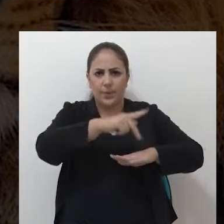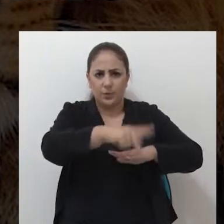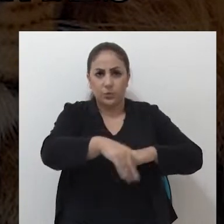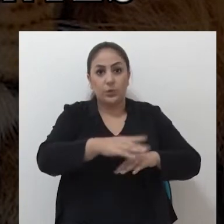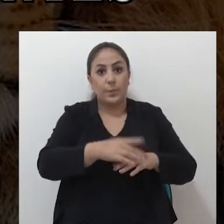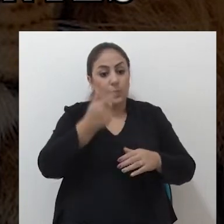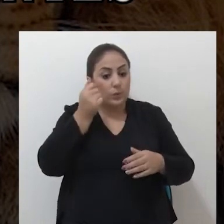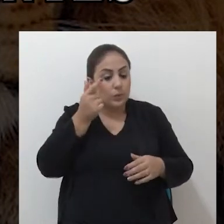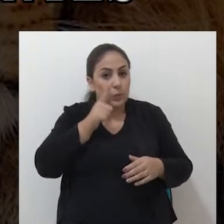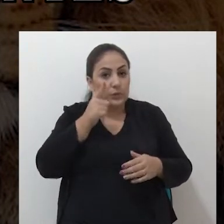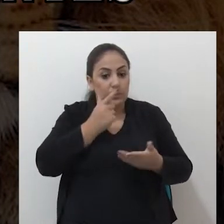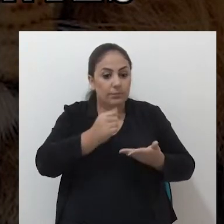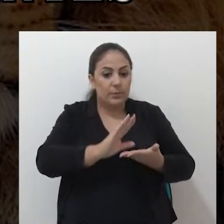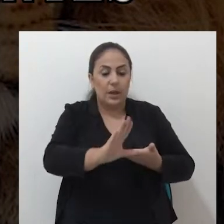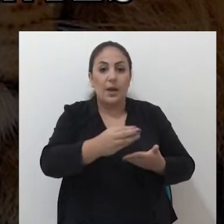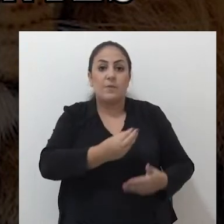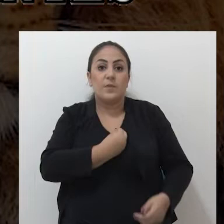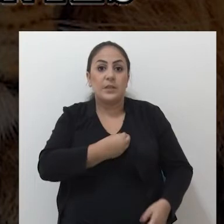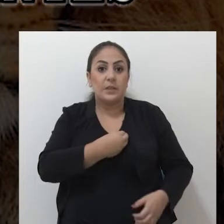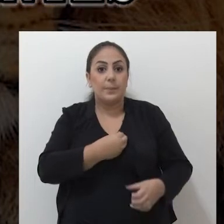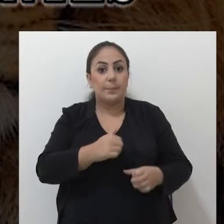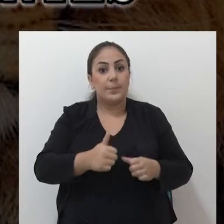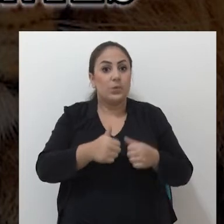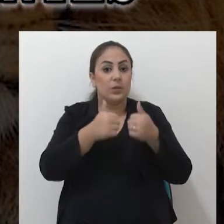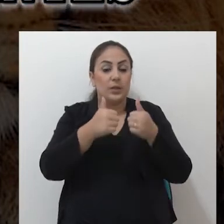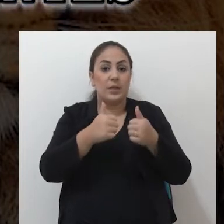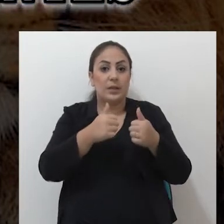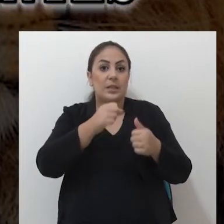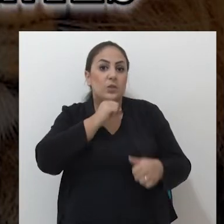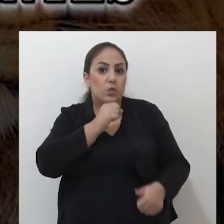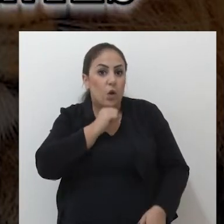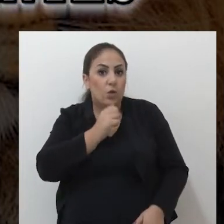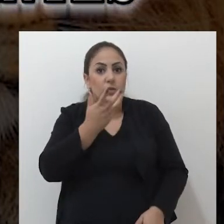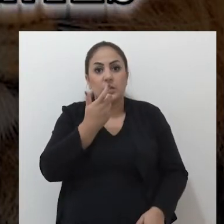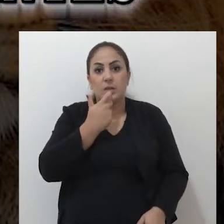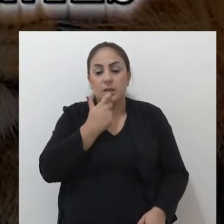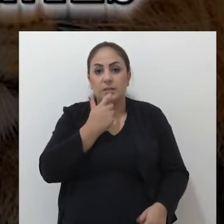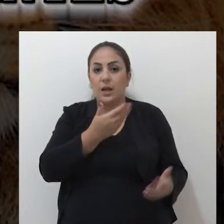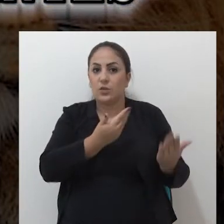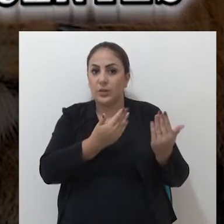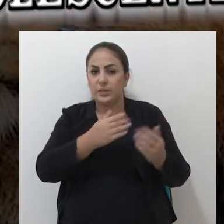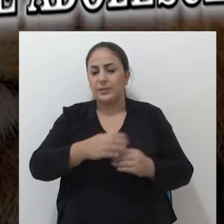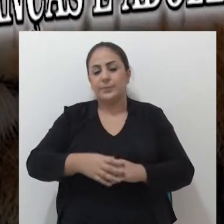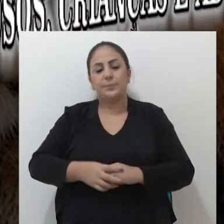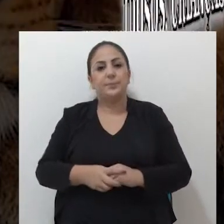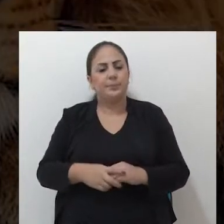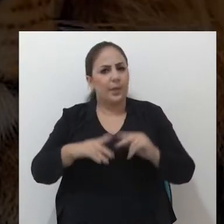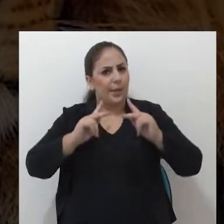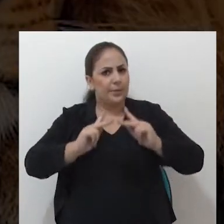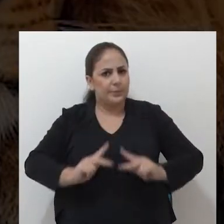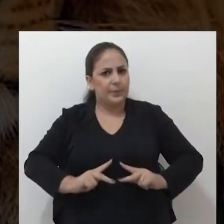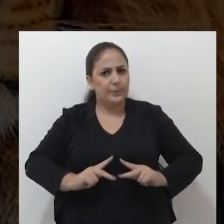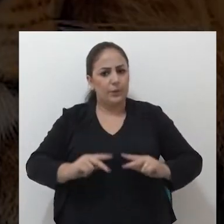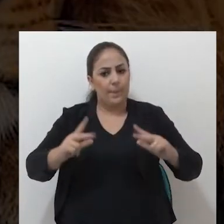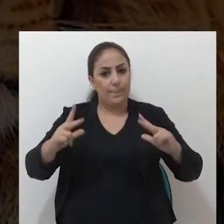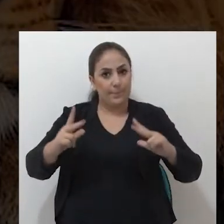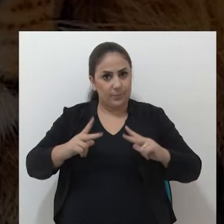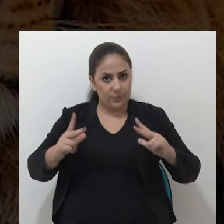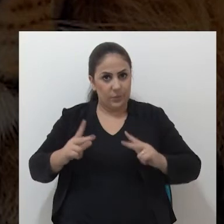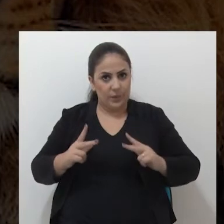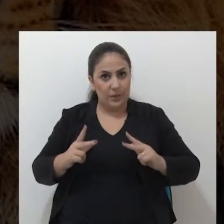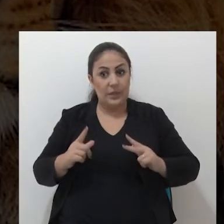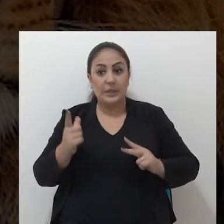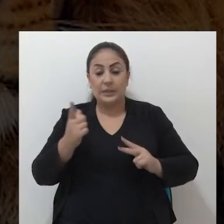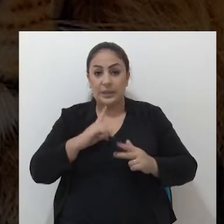aqui para ser aplicado na melhoria da vida de idosos, crianças e adolescentes? As pessoas